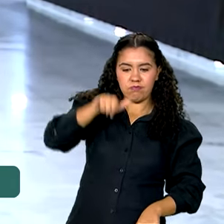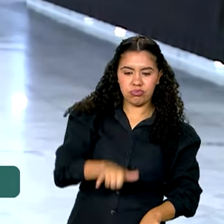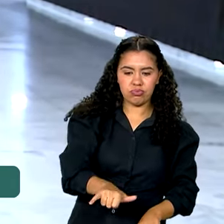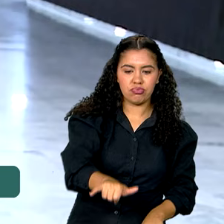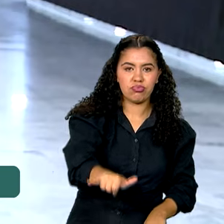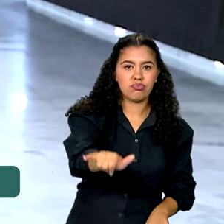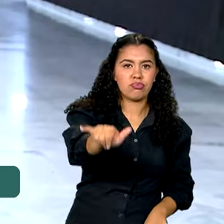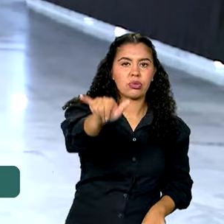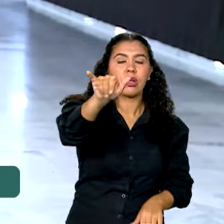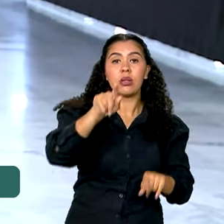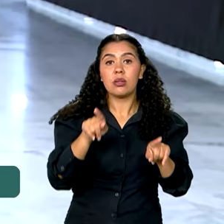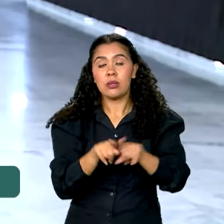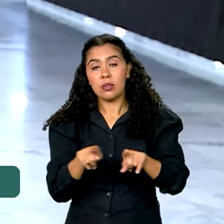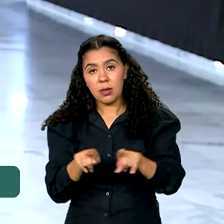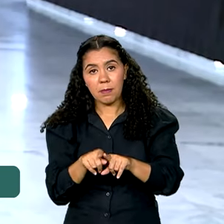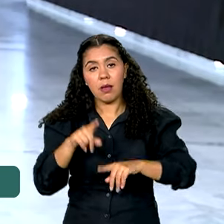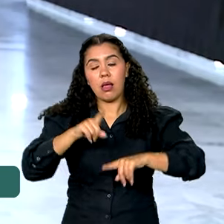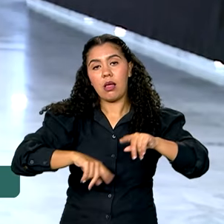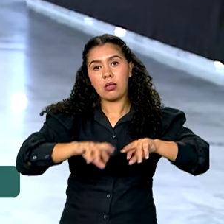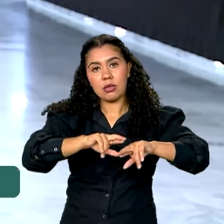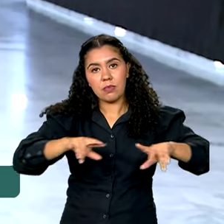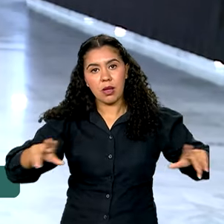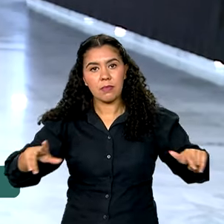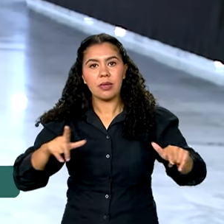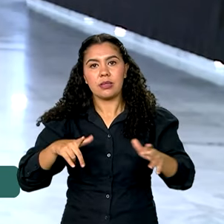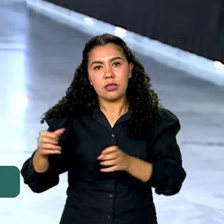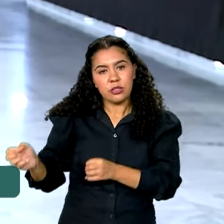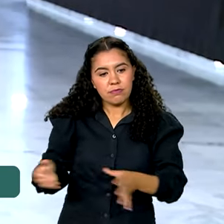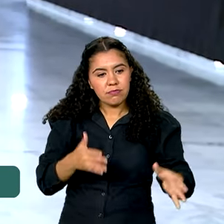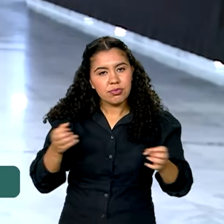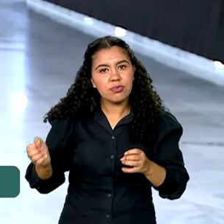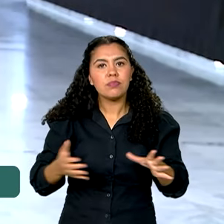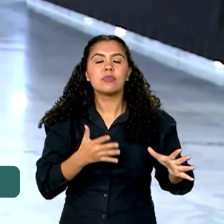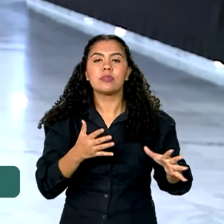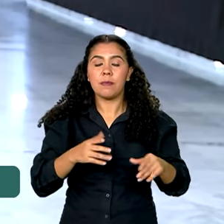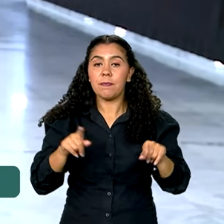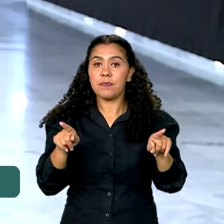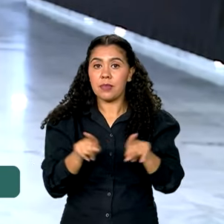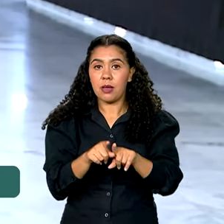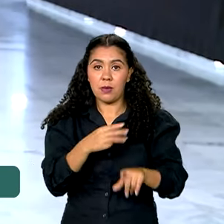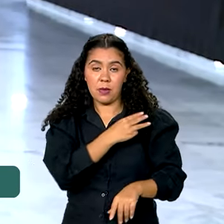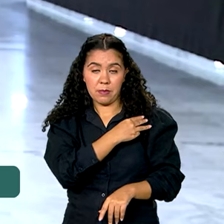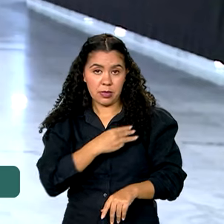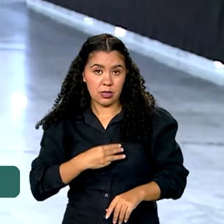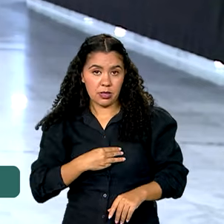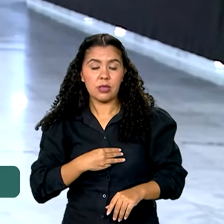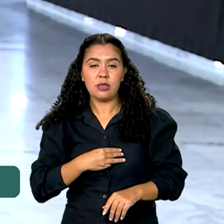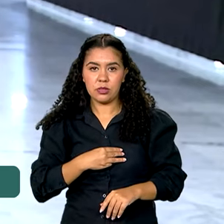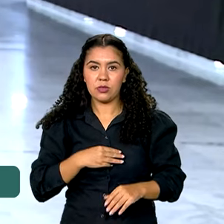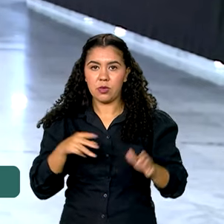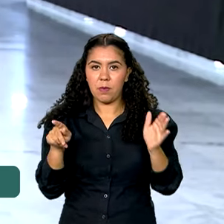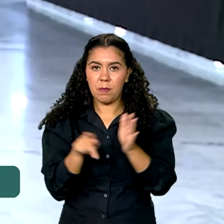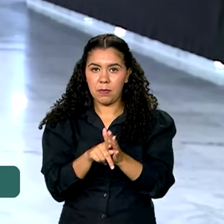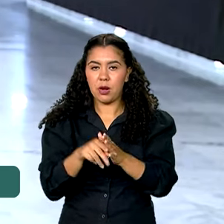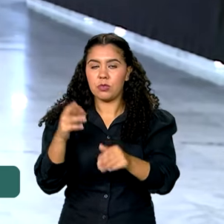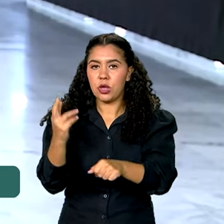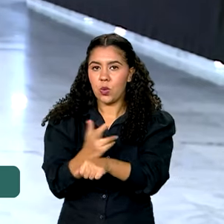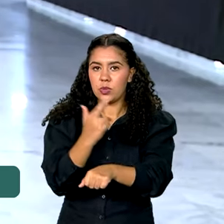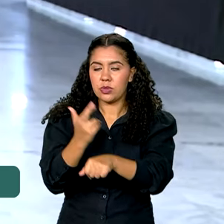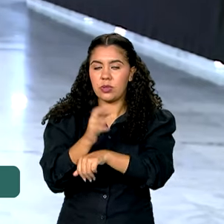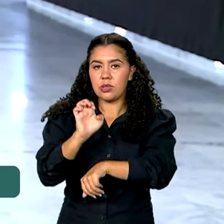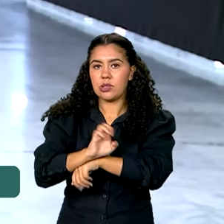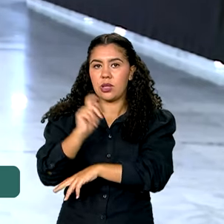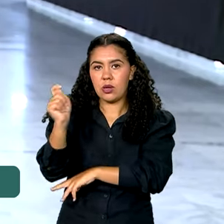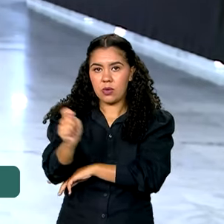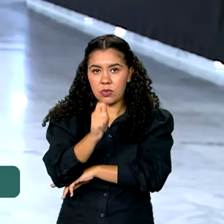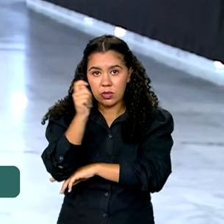equipamentos e toda a área de embarque e desembarque. Para o ministro extraordinário de apoio à reconstrução do Rio Grande do Sul, só após